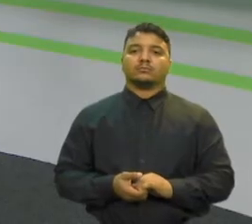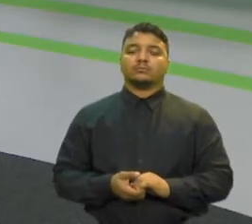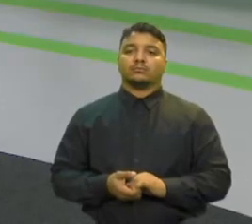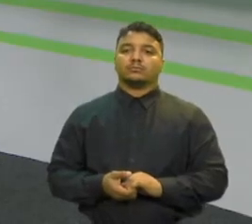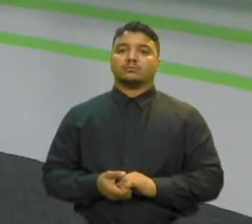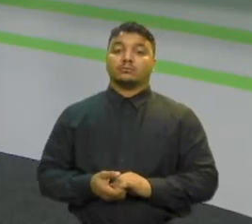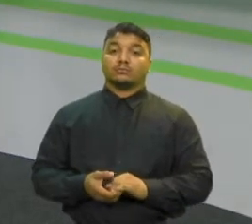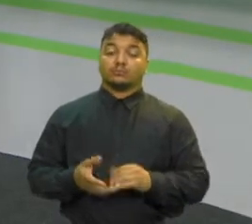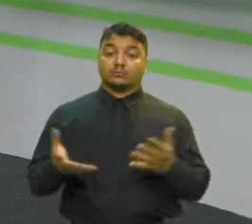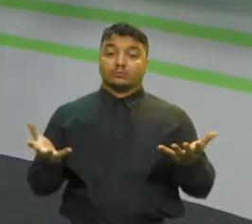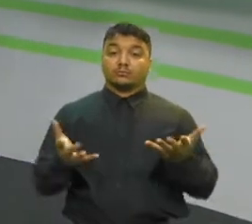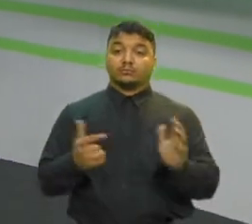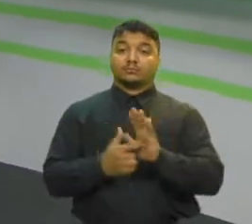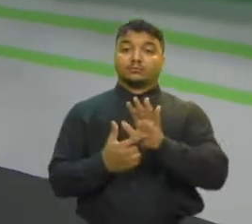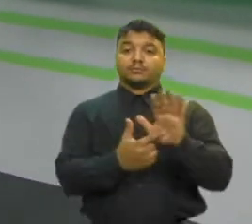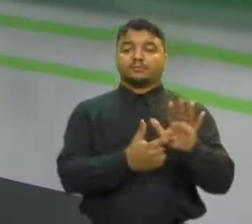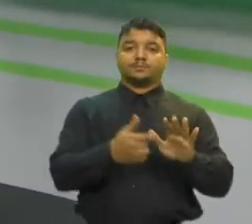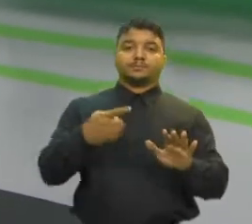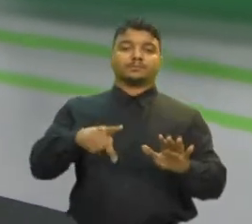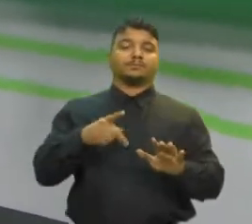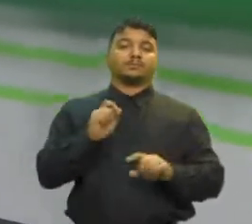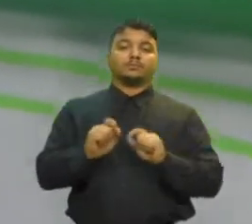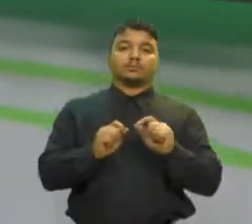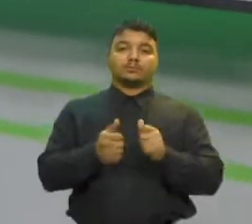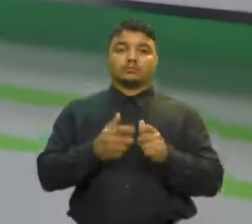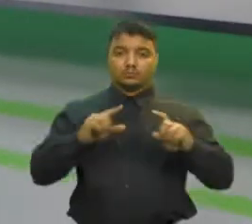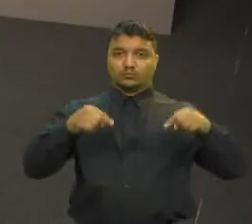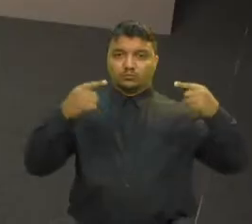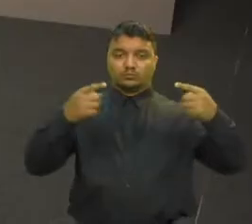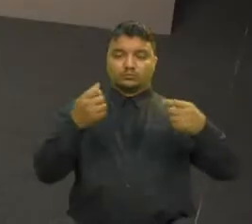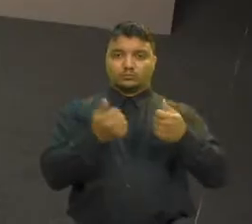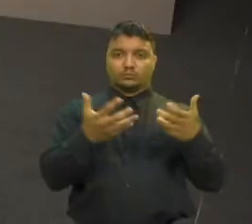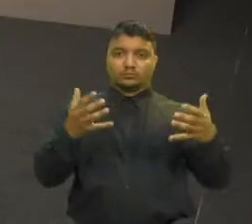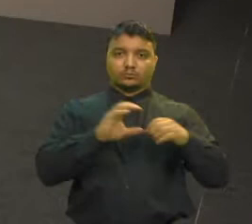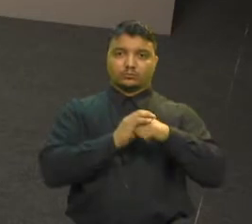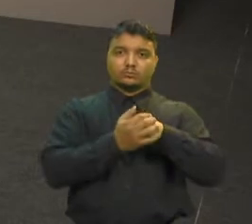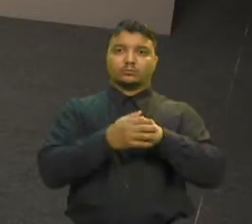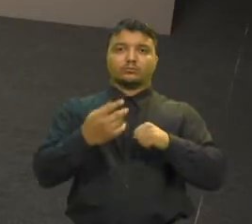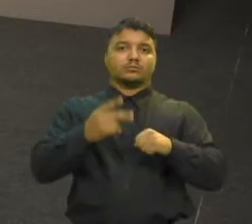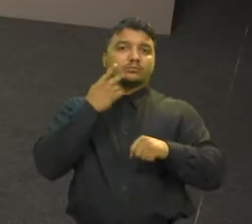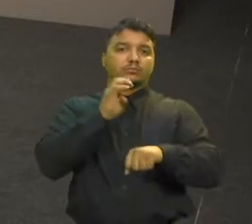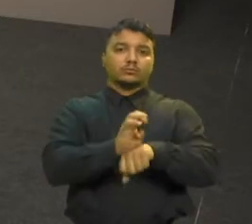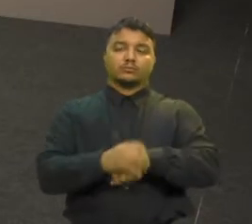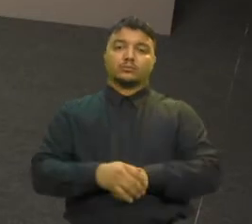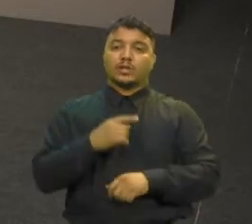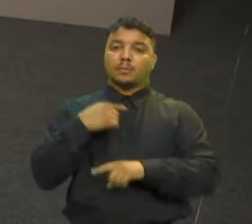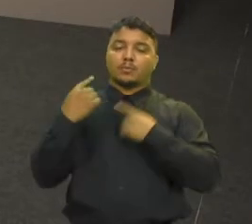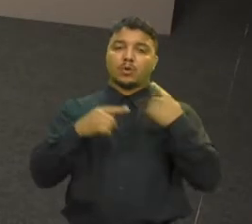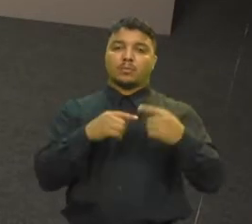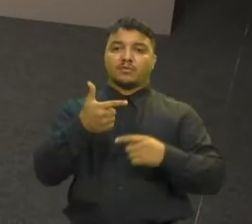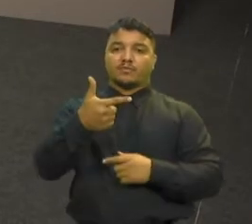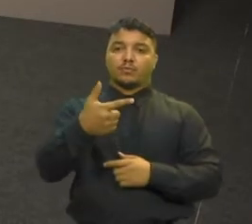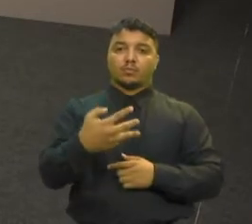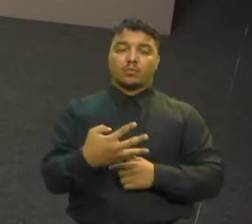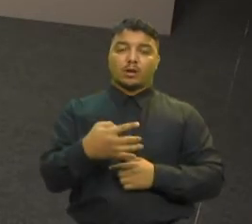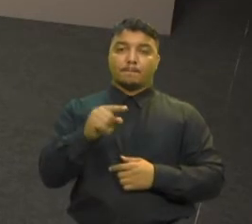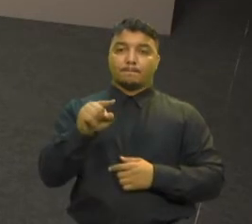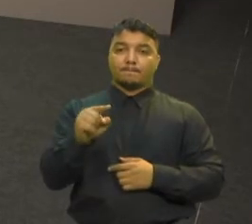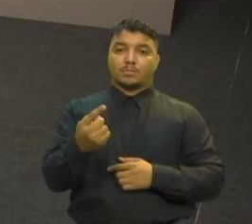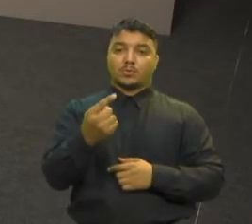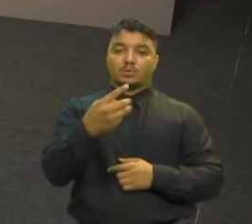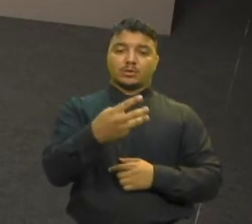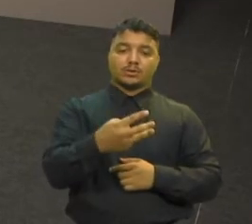Vamos mostrar agora aqui no telão os números atualizados da Covid-19 aqui no Ceará De acordo com os dados do Sistema Integra SUS